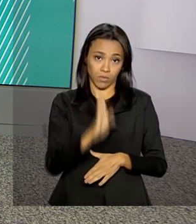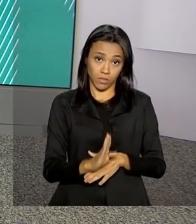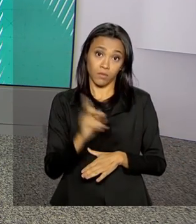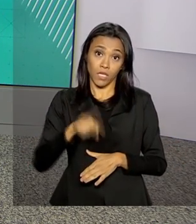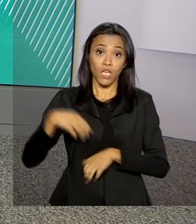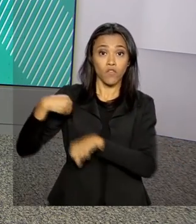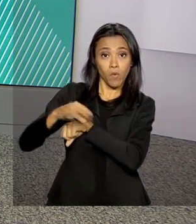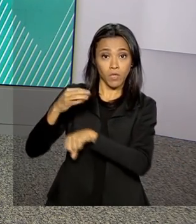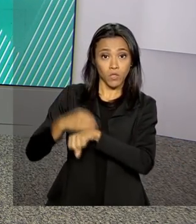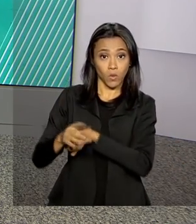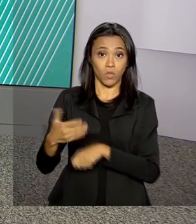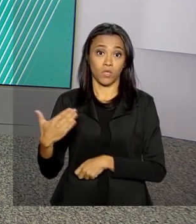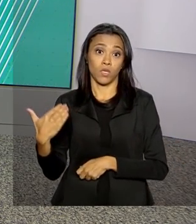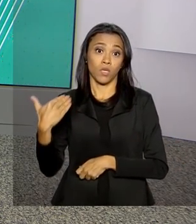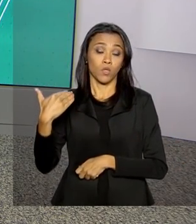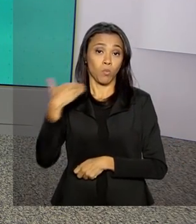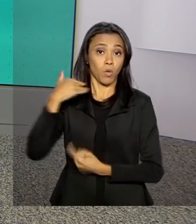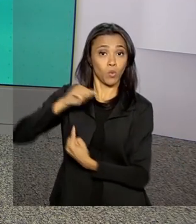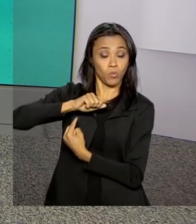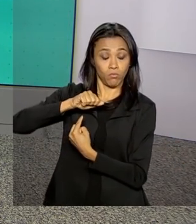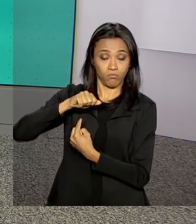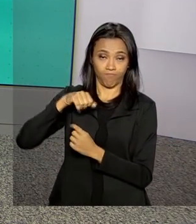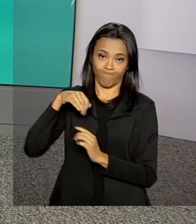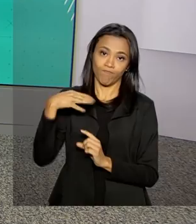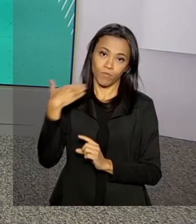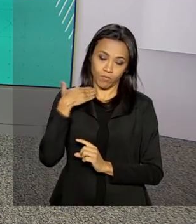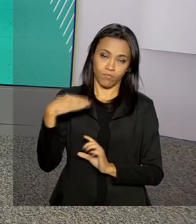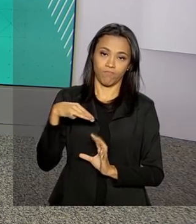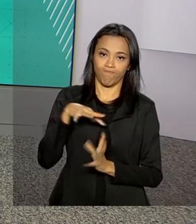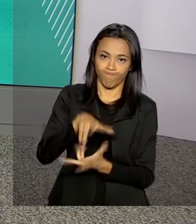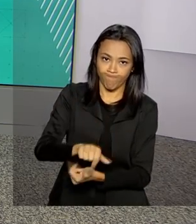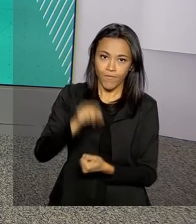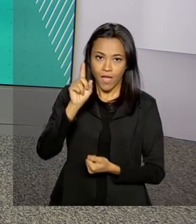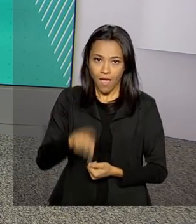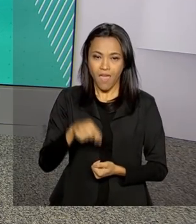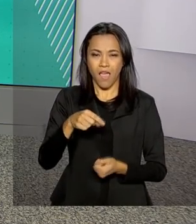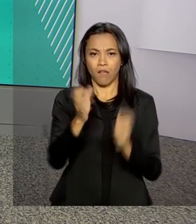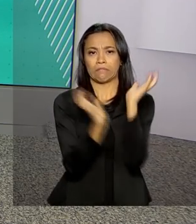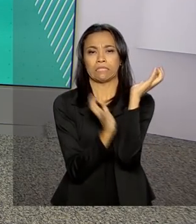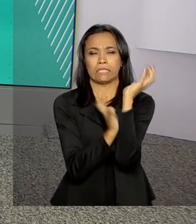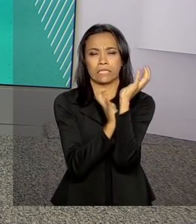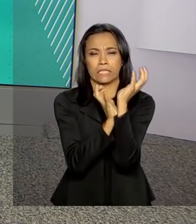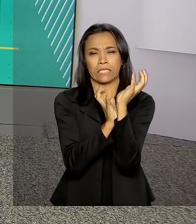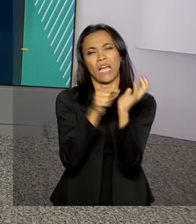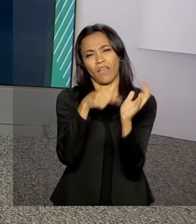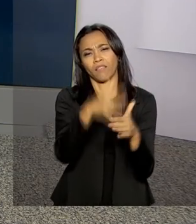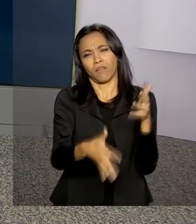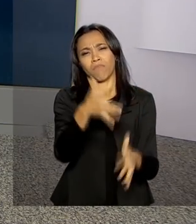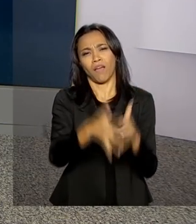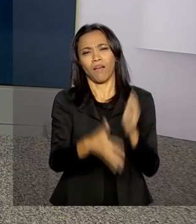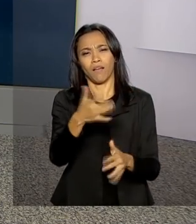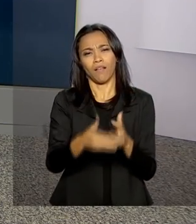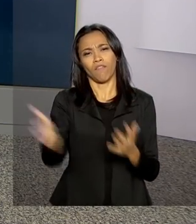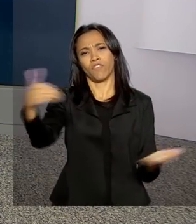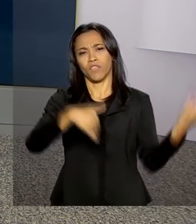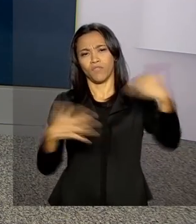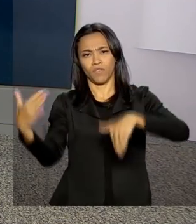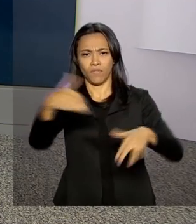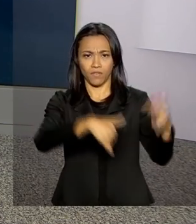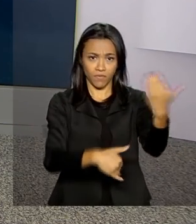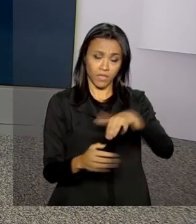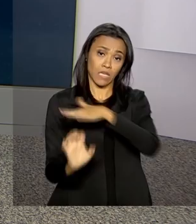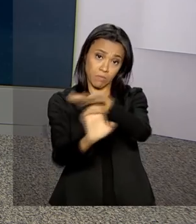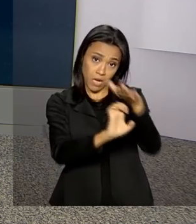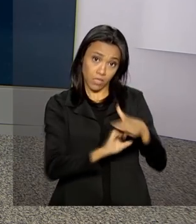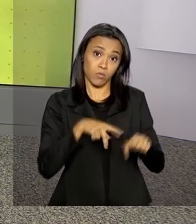Banco Mundial mostram que a burocracia é uma das principais razões para a retirada de investimentos estrangeiros dos países em